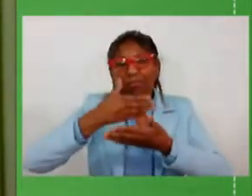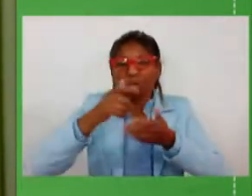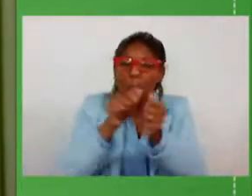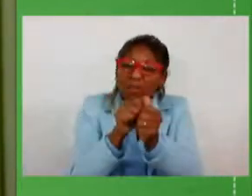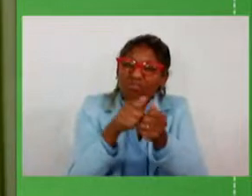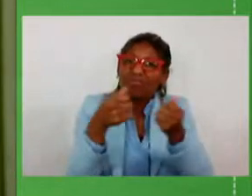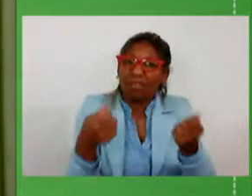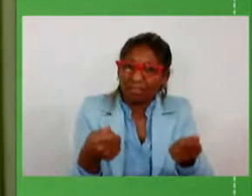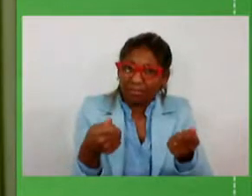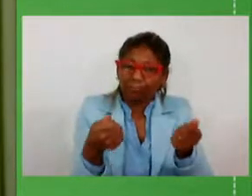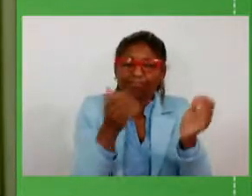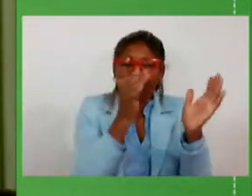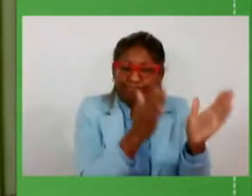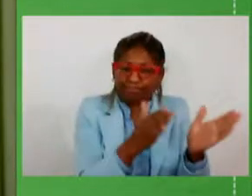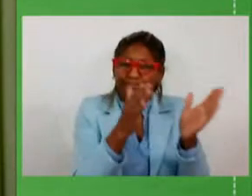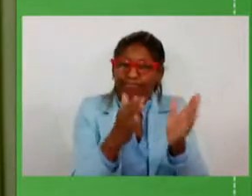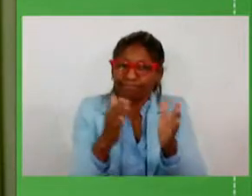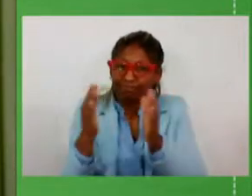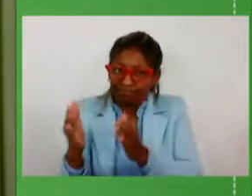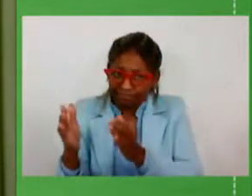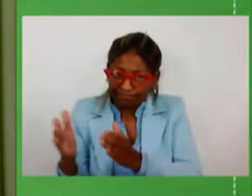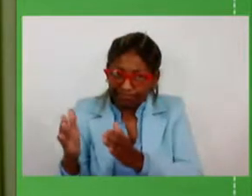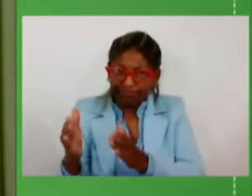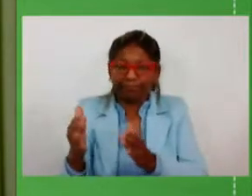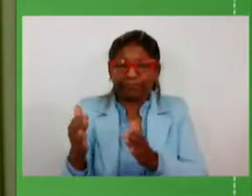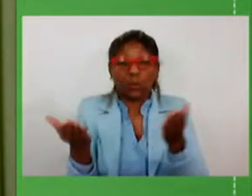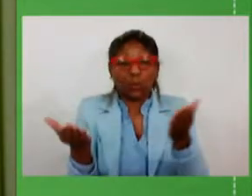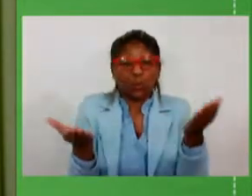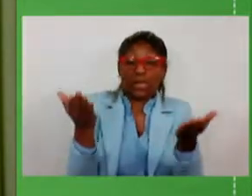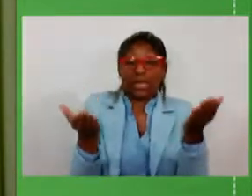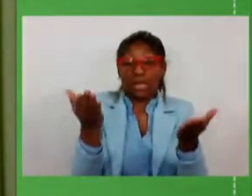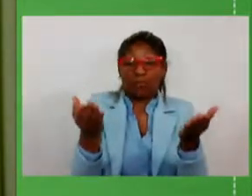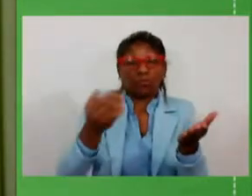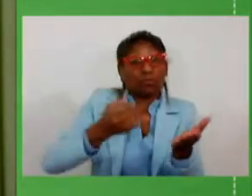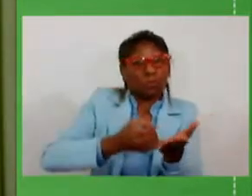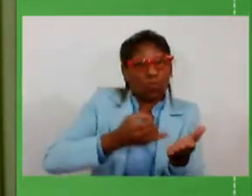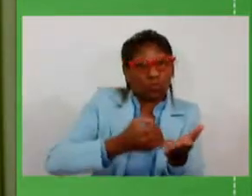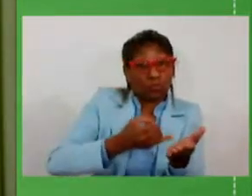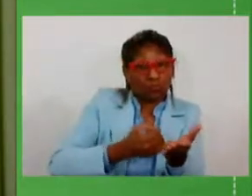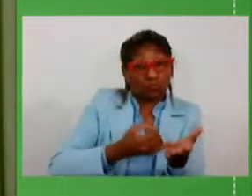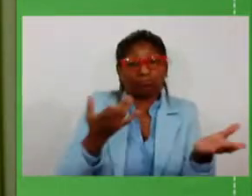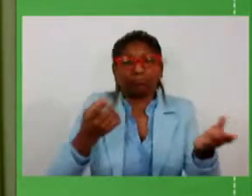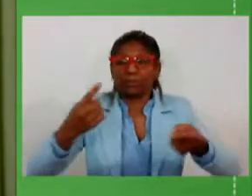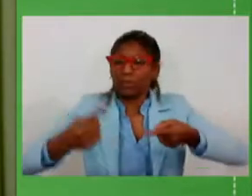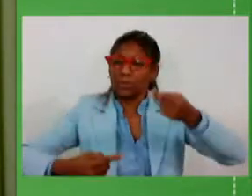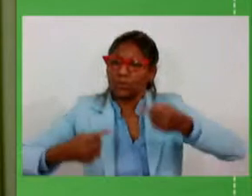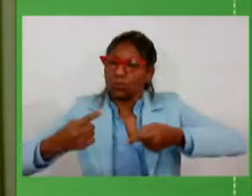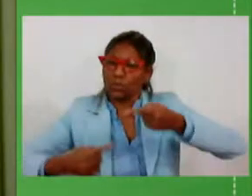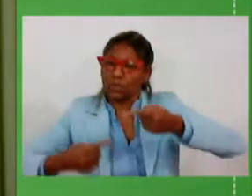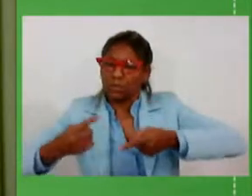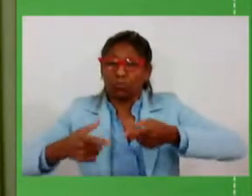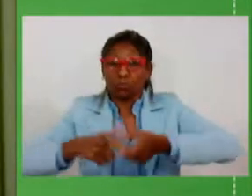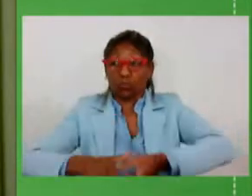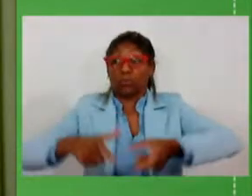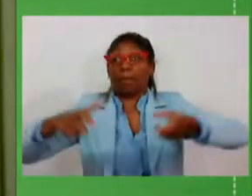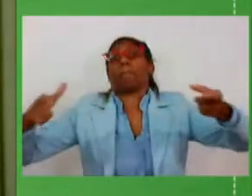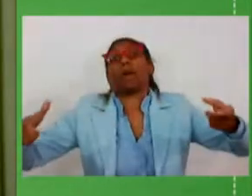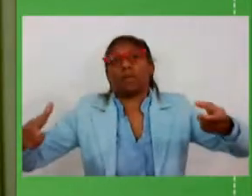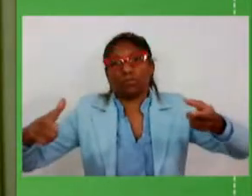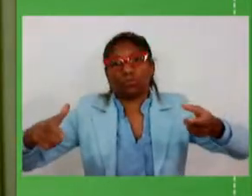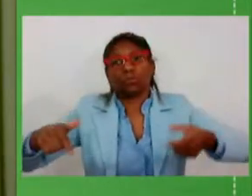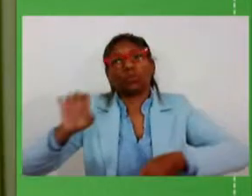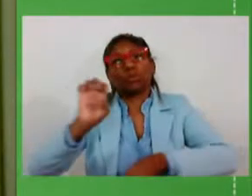a meu ver um tripé baseado em equilíbrio fiscal em rediscussão do tamanho do estado e também em